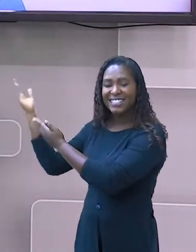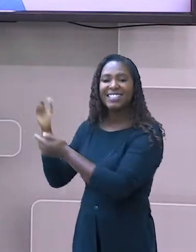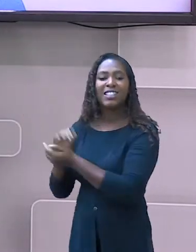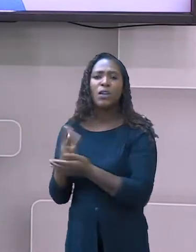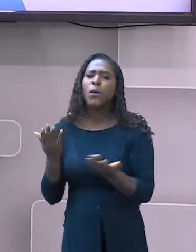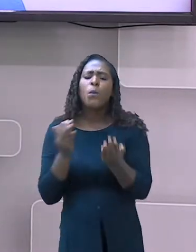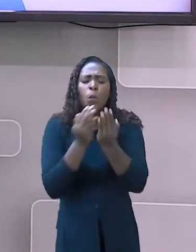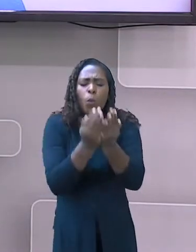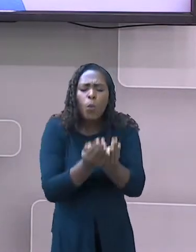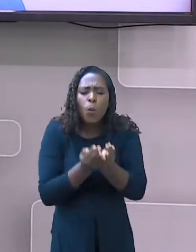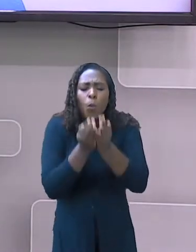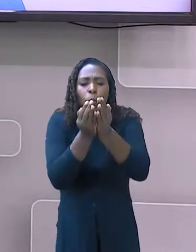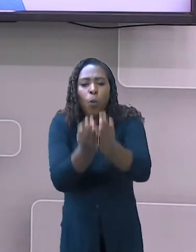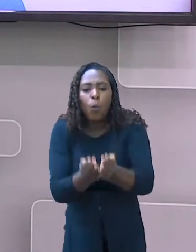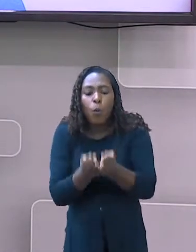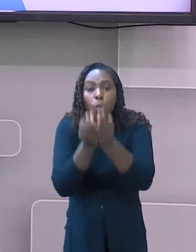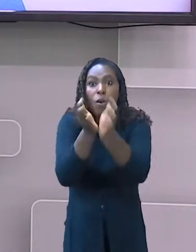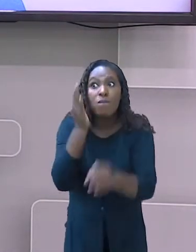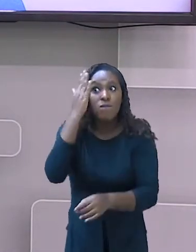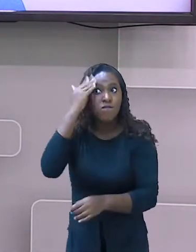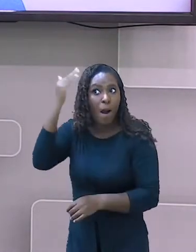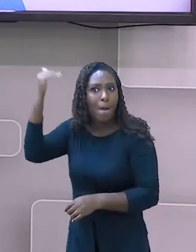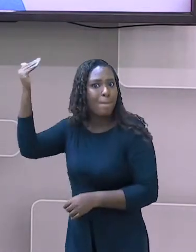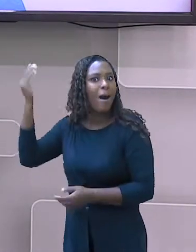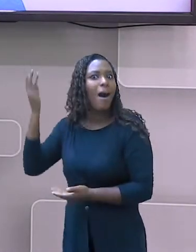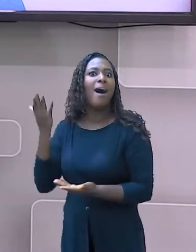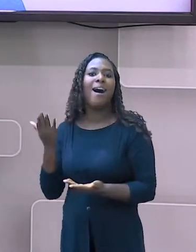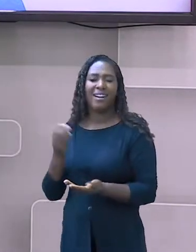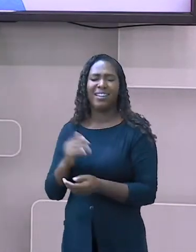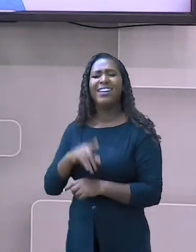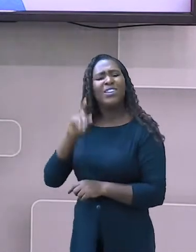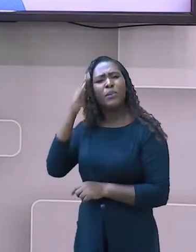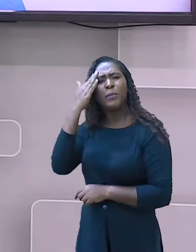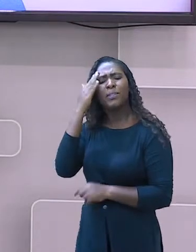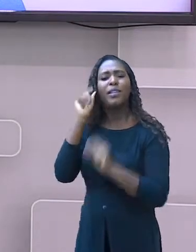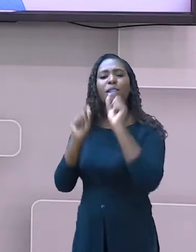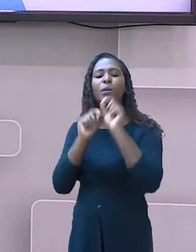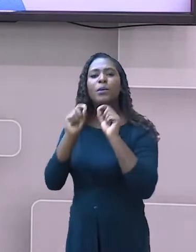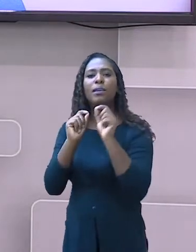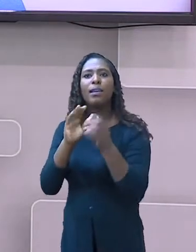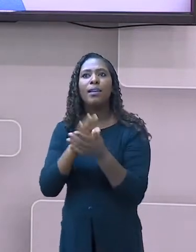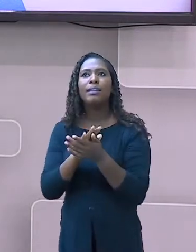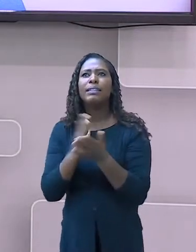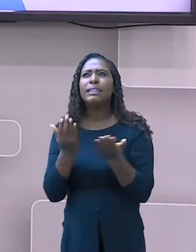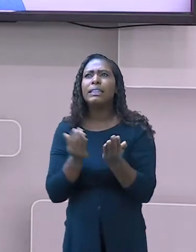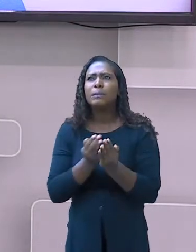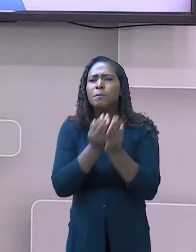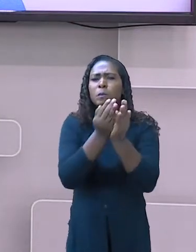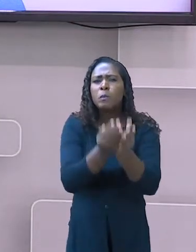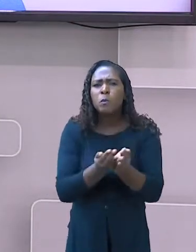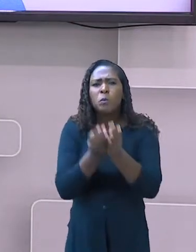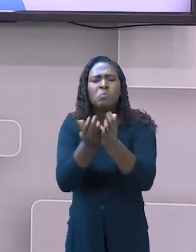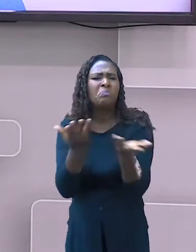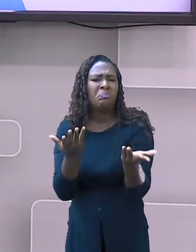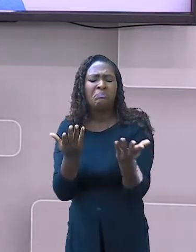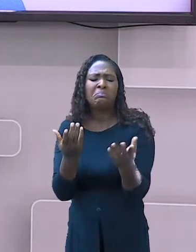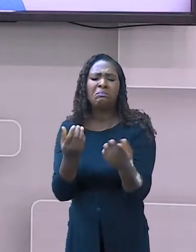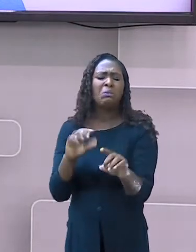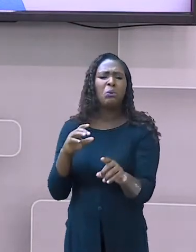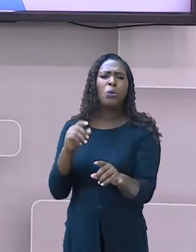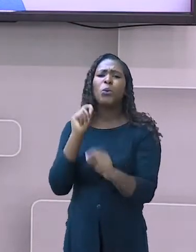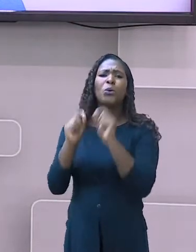entender se esse processo de expansão tem alguma coisa a ver com a gente, com nós